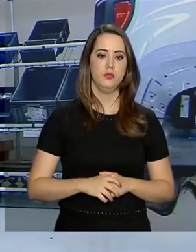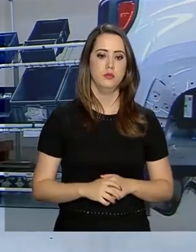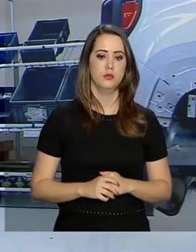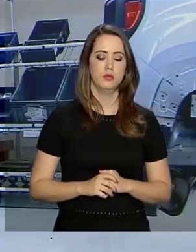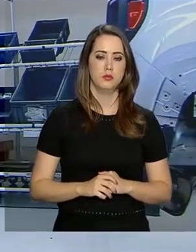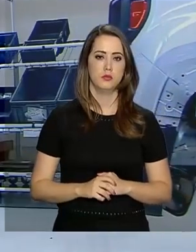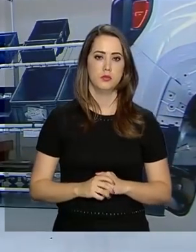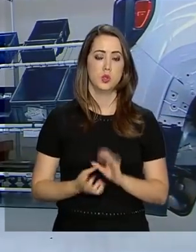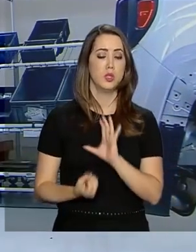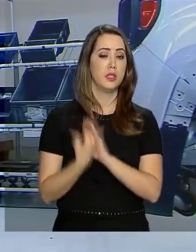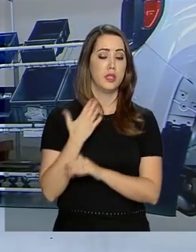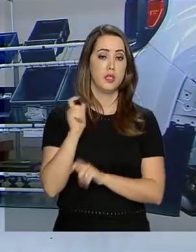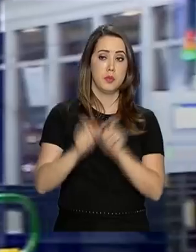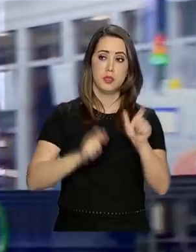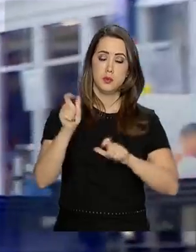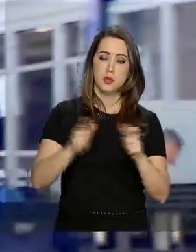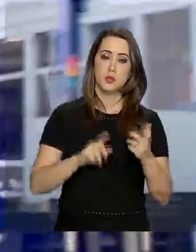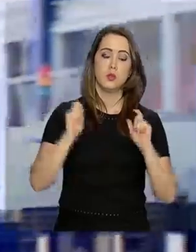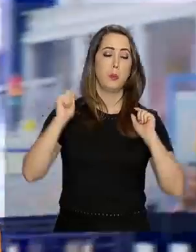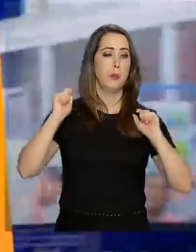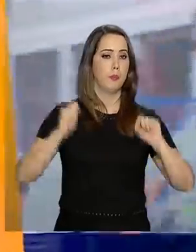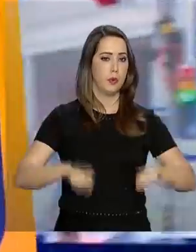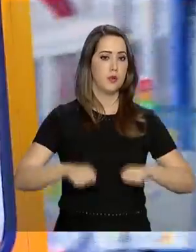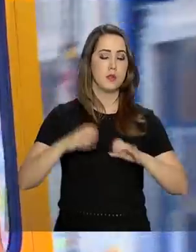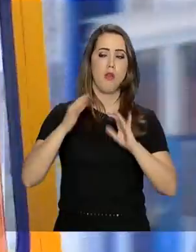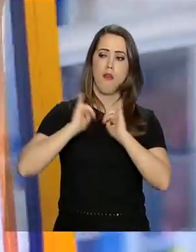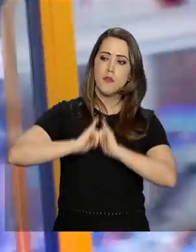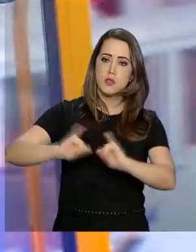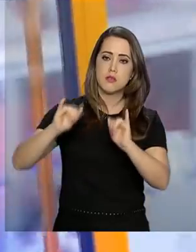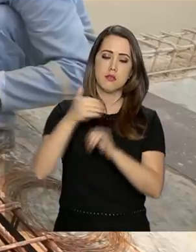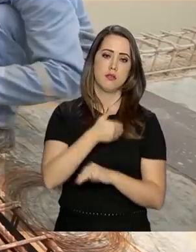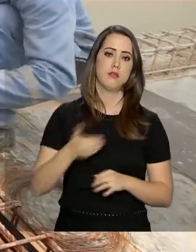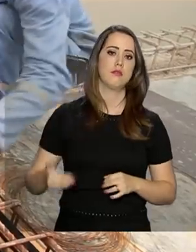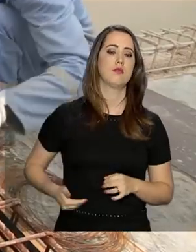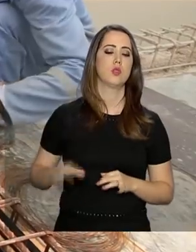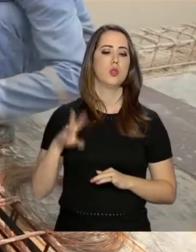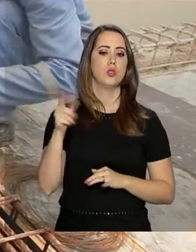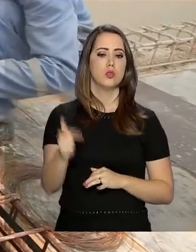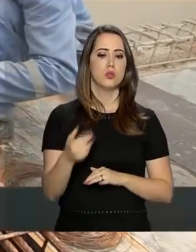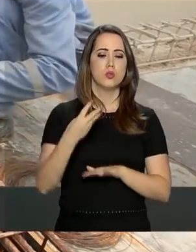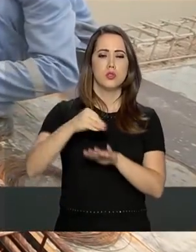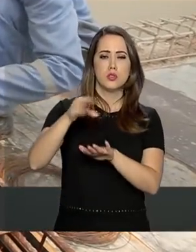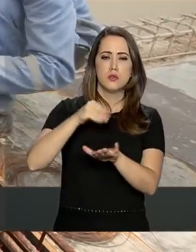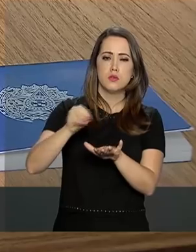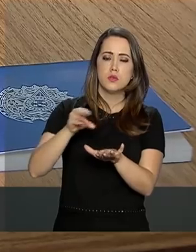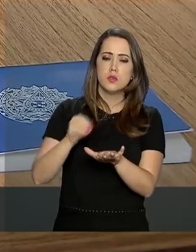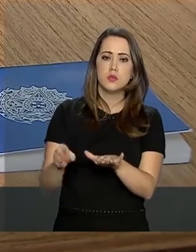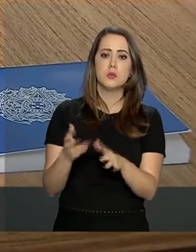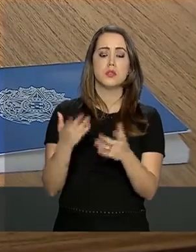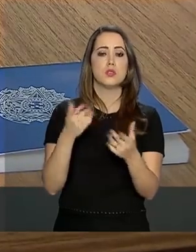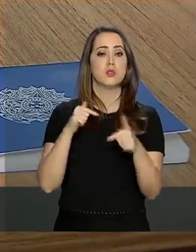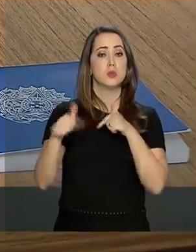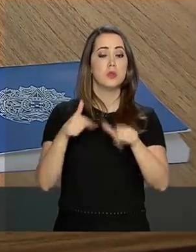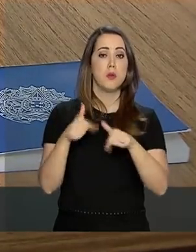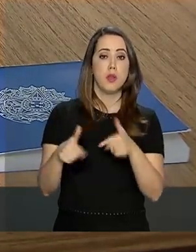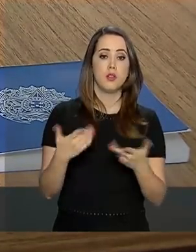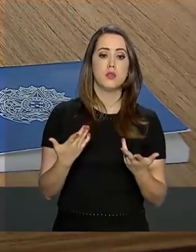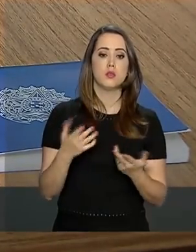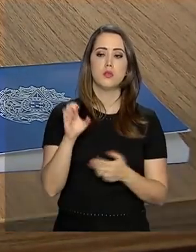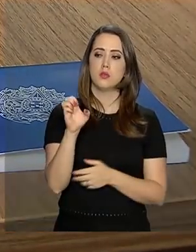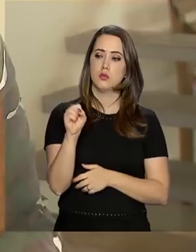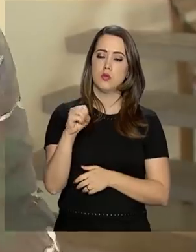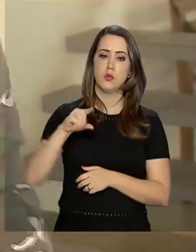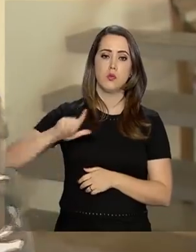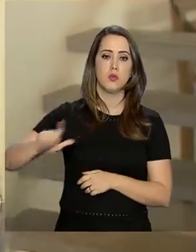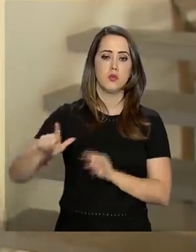Criado para que os empregadores possam comunicar ao governo todas as informações sobre os trabalhadores, o E